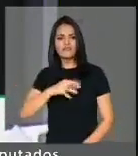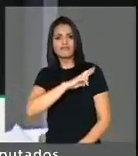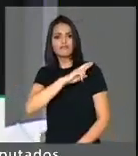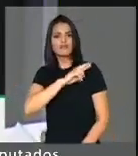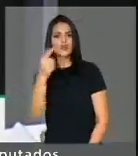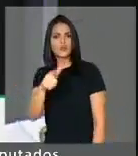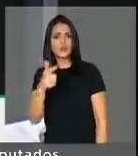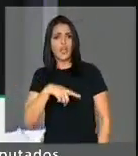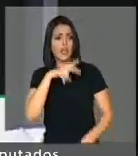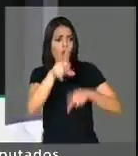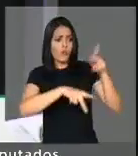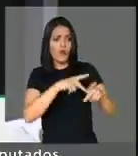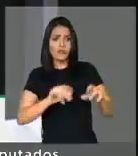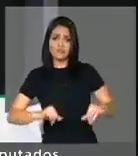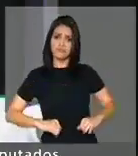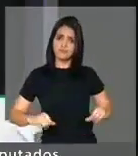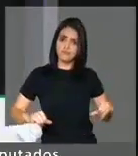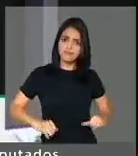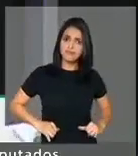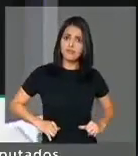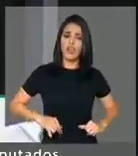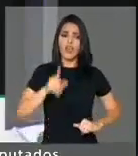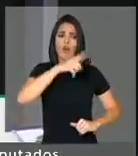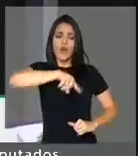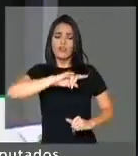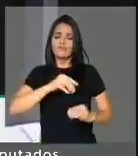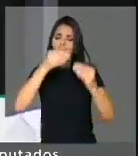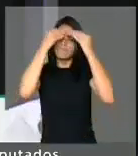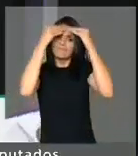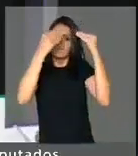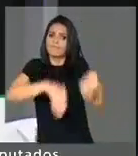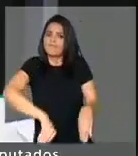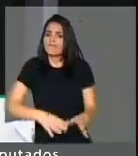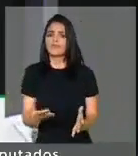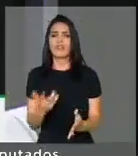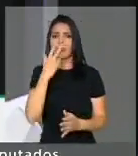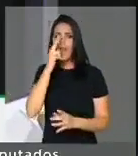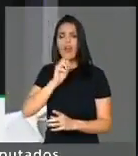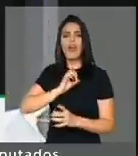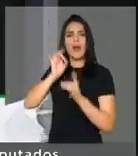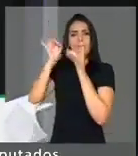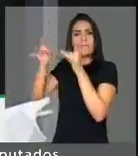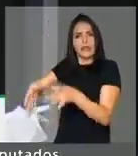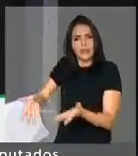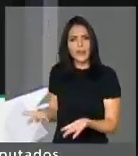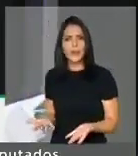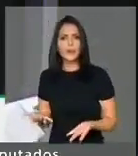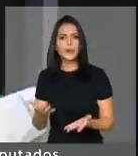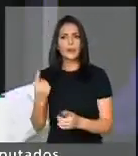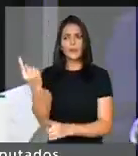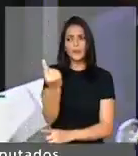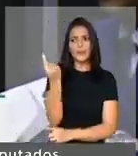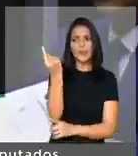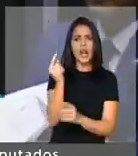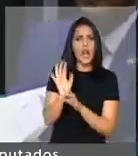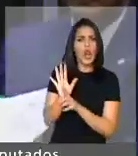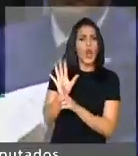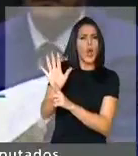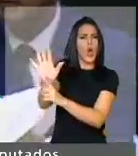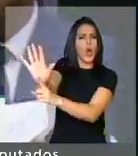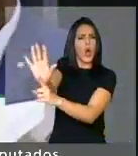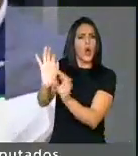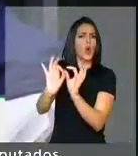Acre, que hoje vive amargando o isolamento, o abandono pelo governo do Estado, venha pagar essa conta da